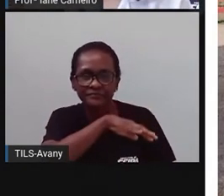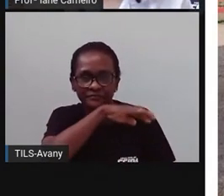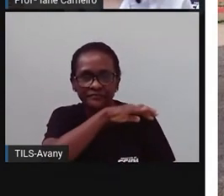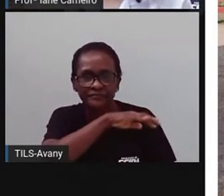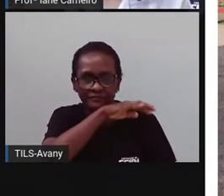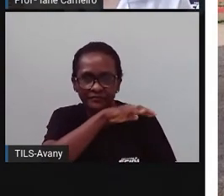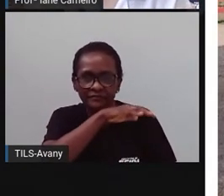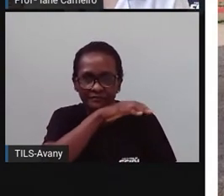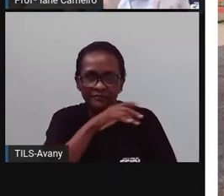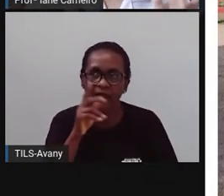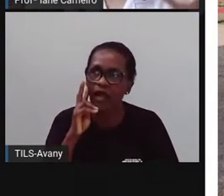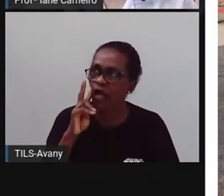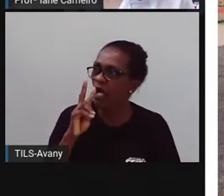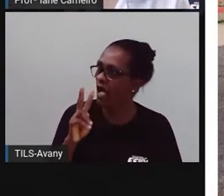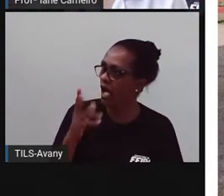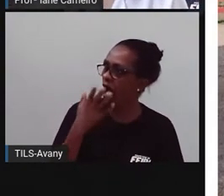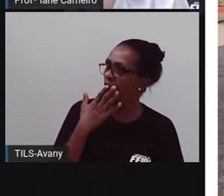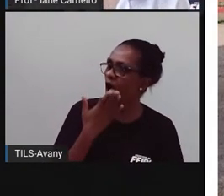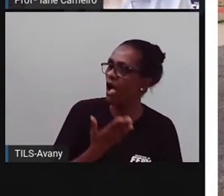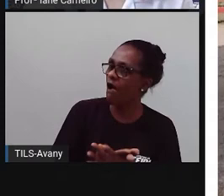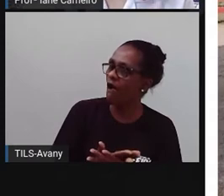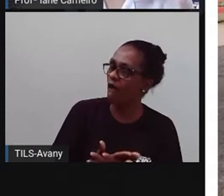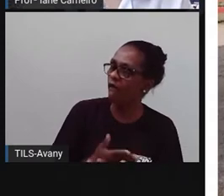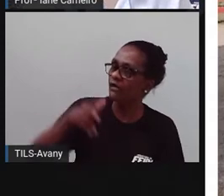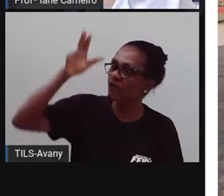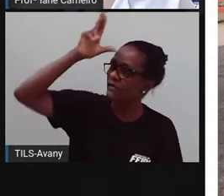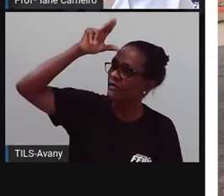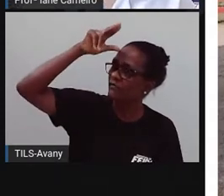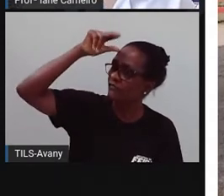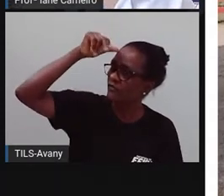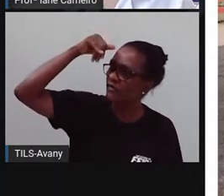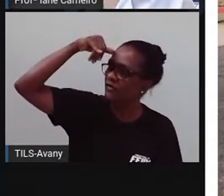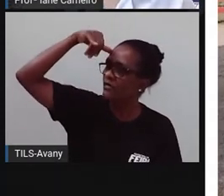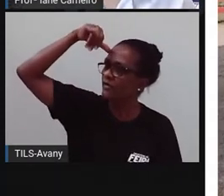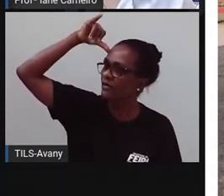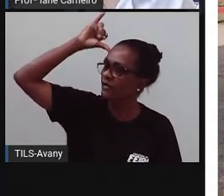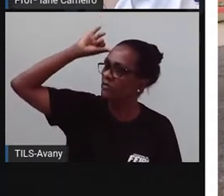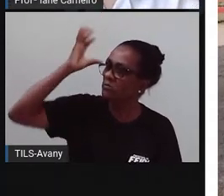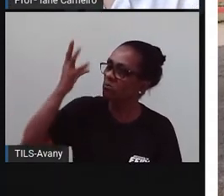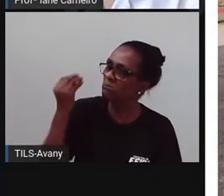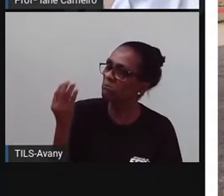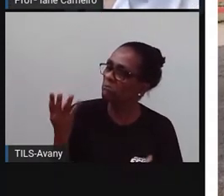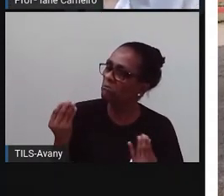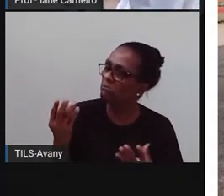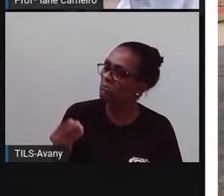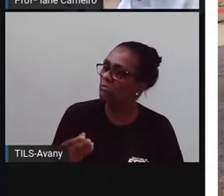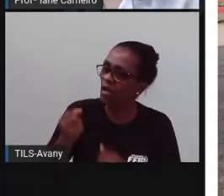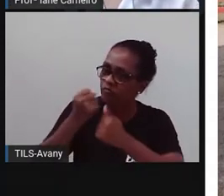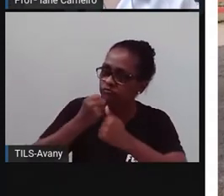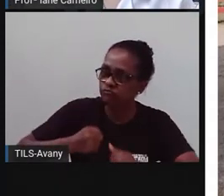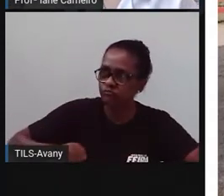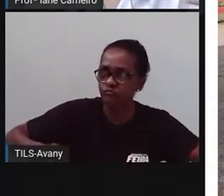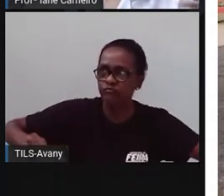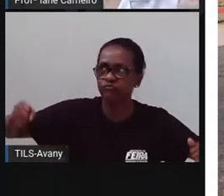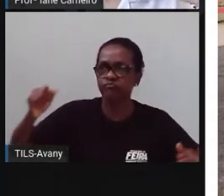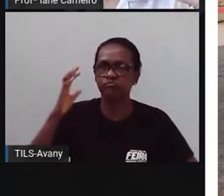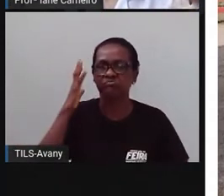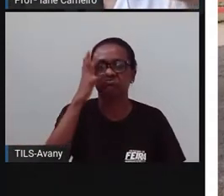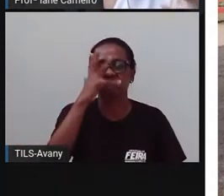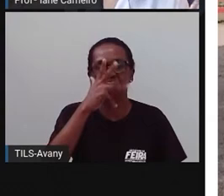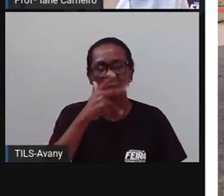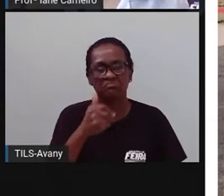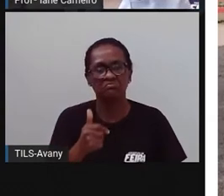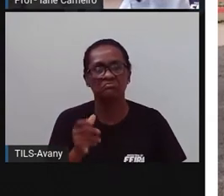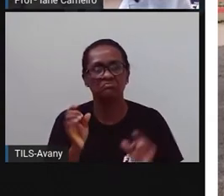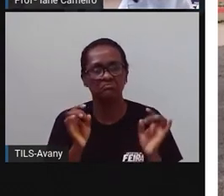em exposição, cavalo, vaca, né? Tem aquele gado enorme, né? Que fica